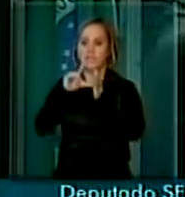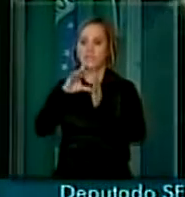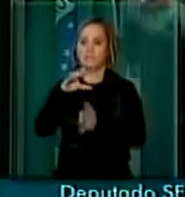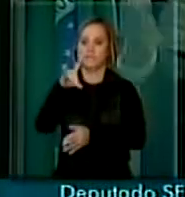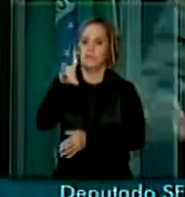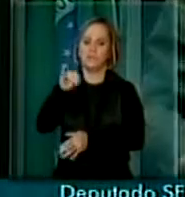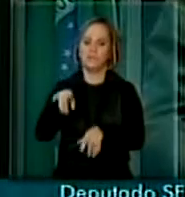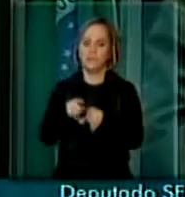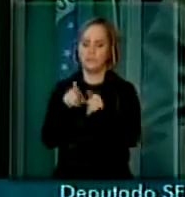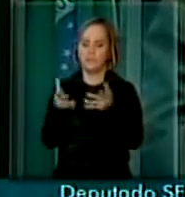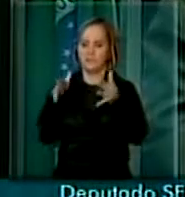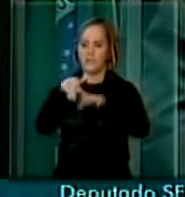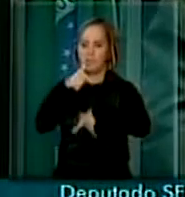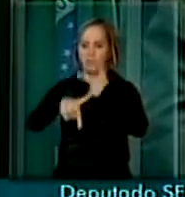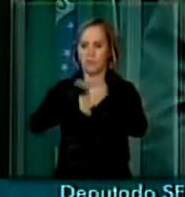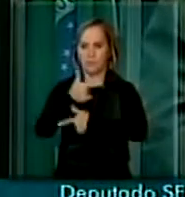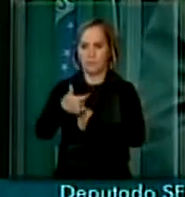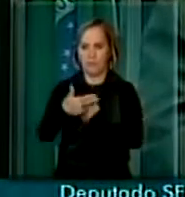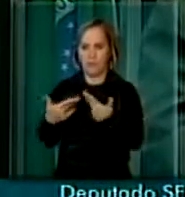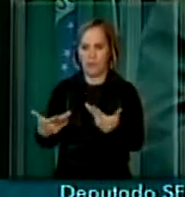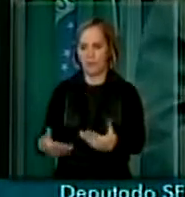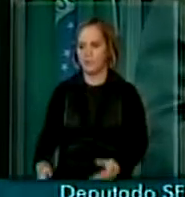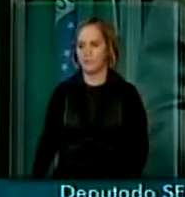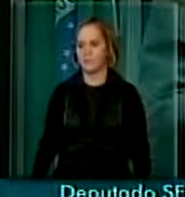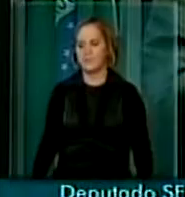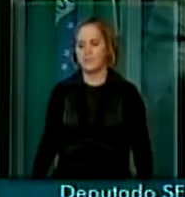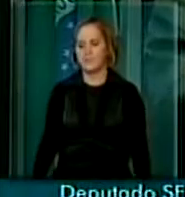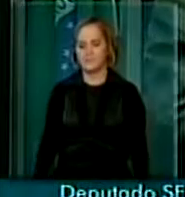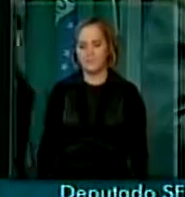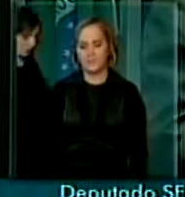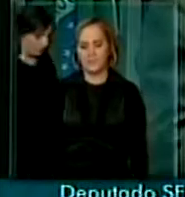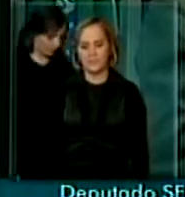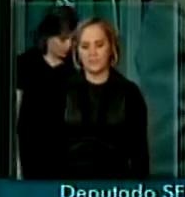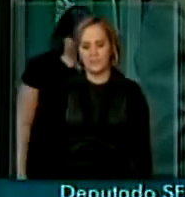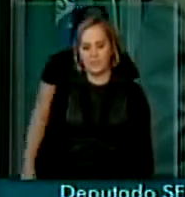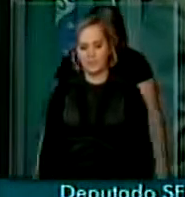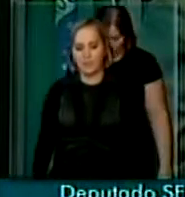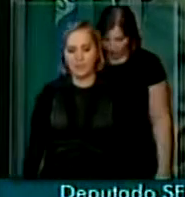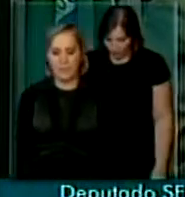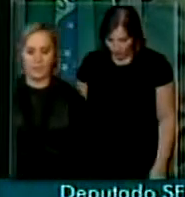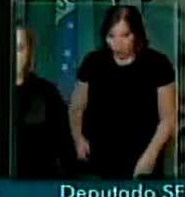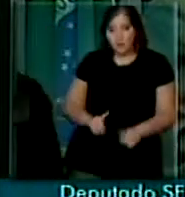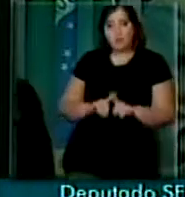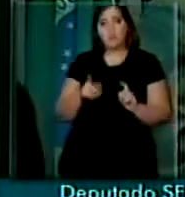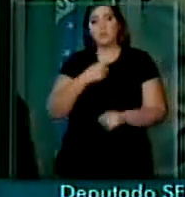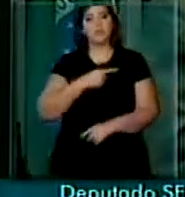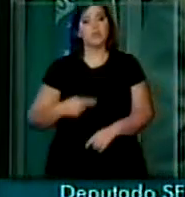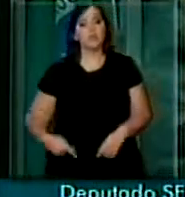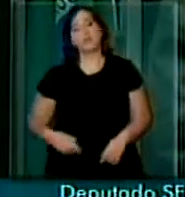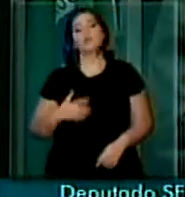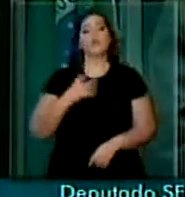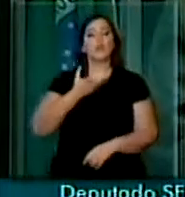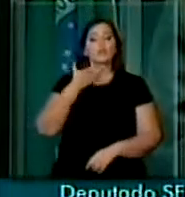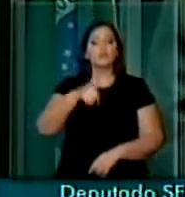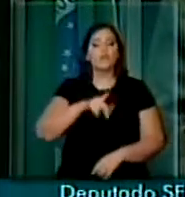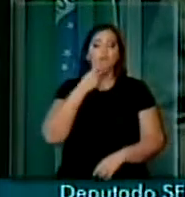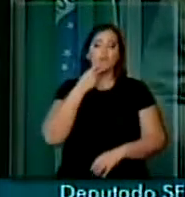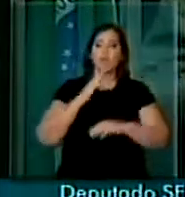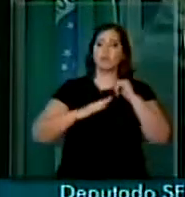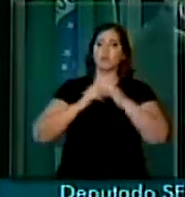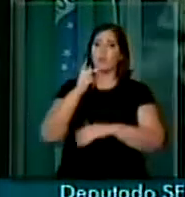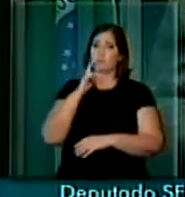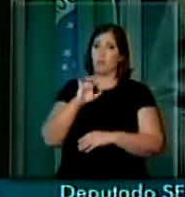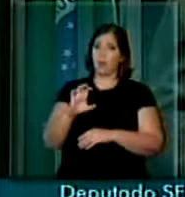também no mercado de consumo. Mas, presidente, eu quero mais uma vez falar da PEC de minha autoria, da PEC 213, que